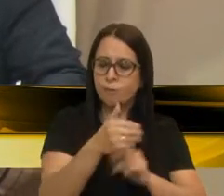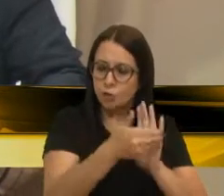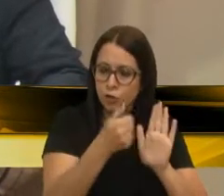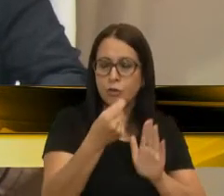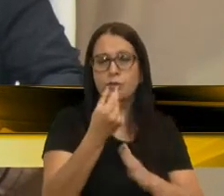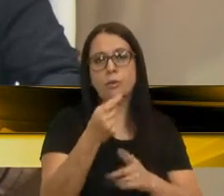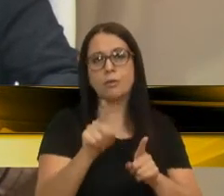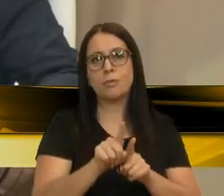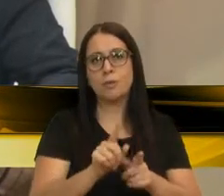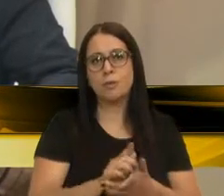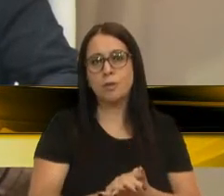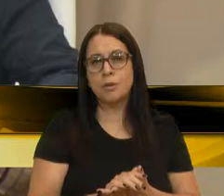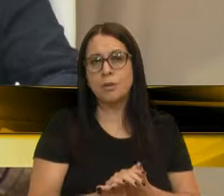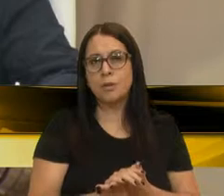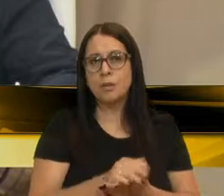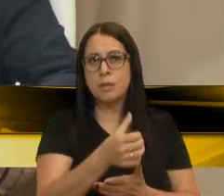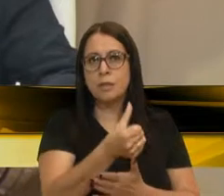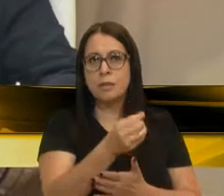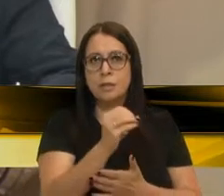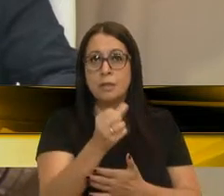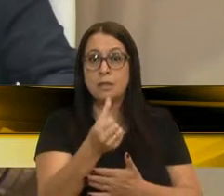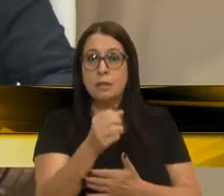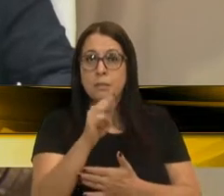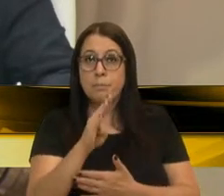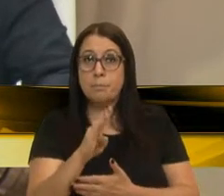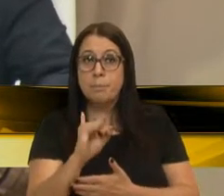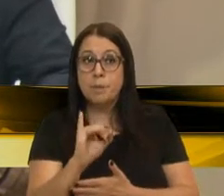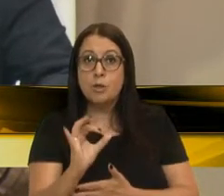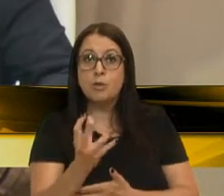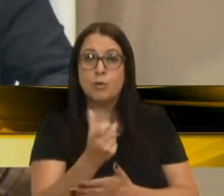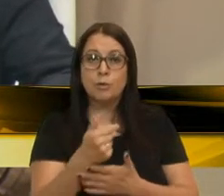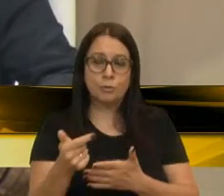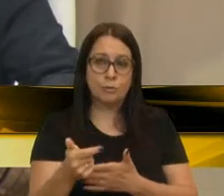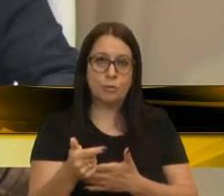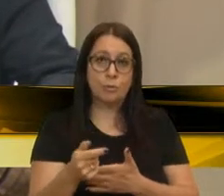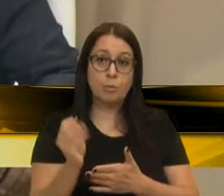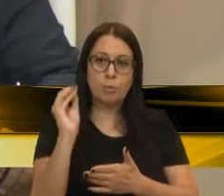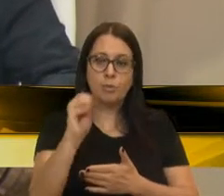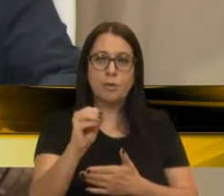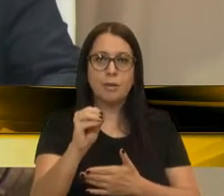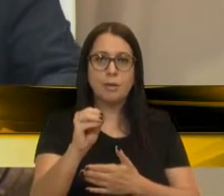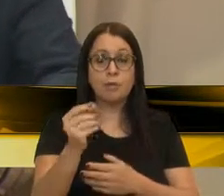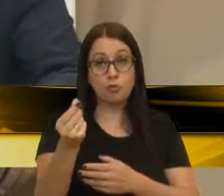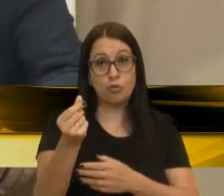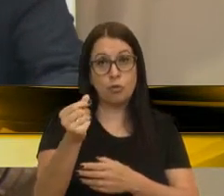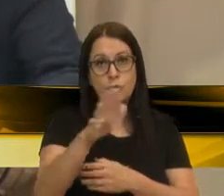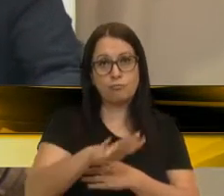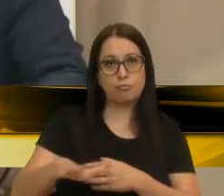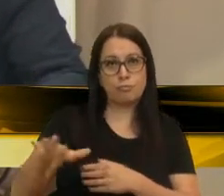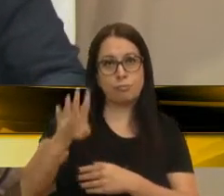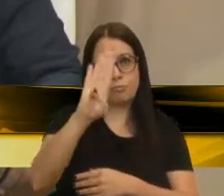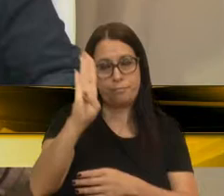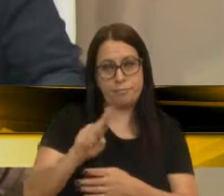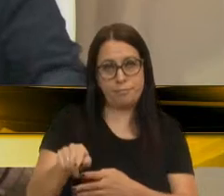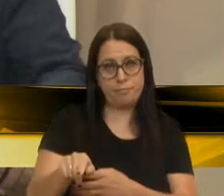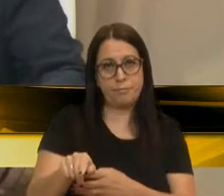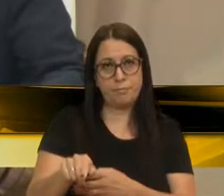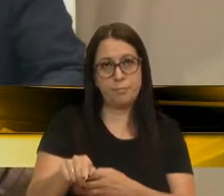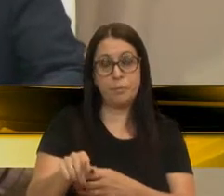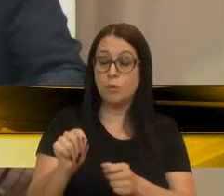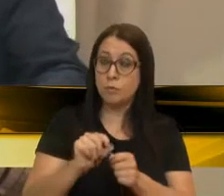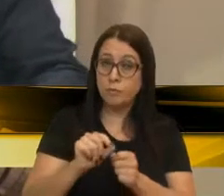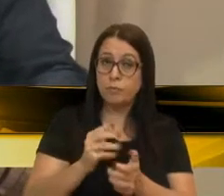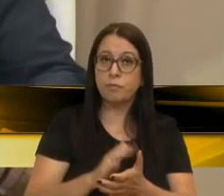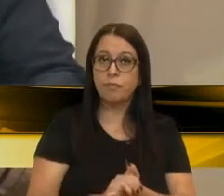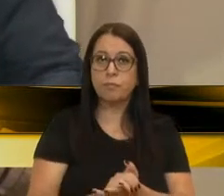do trabalhador da cidade, 606 bilhões para botar no cofre geral da União. Então, assim, quando se faz isso,